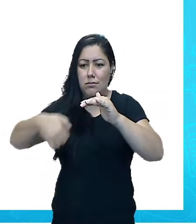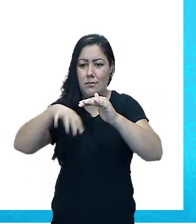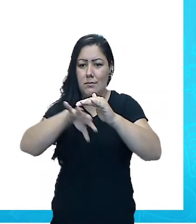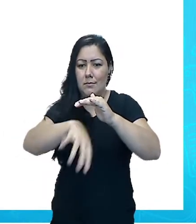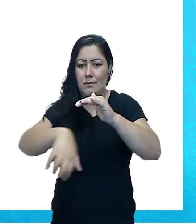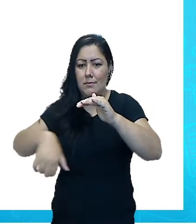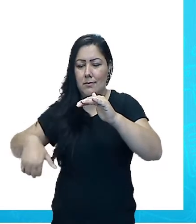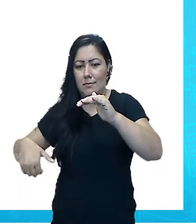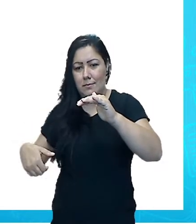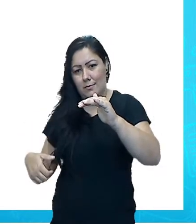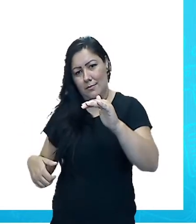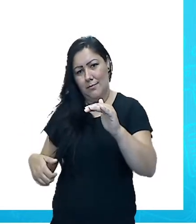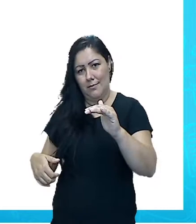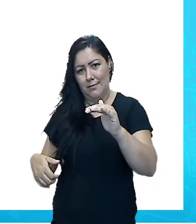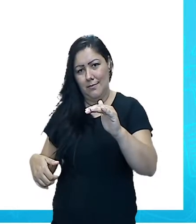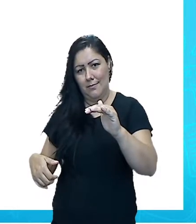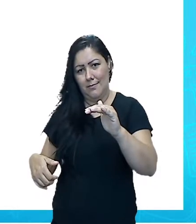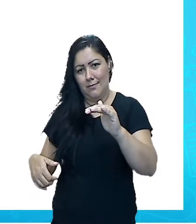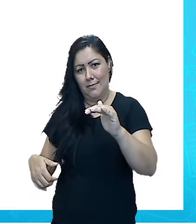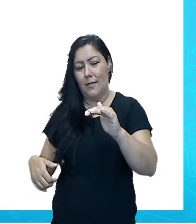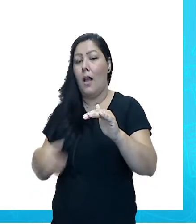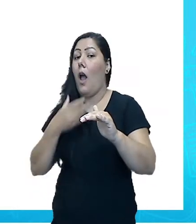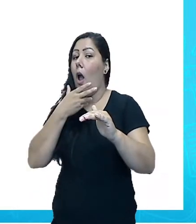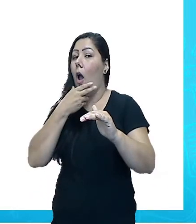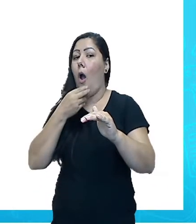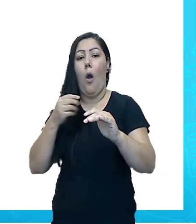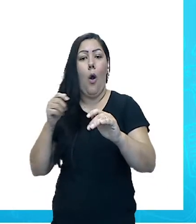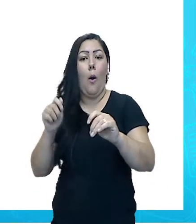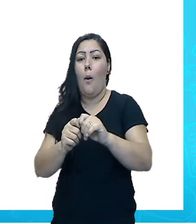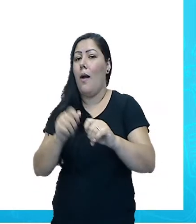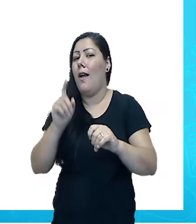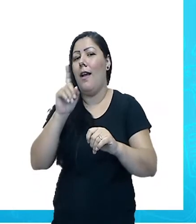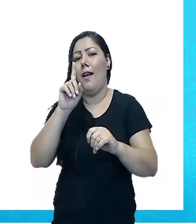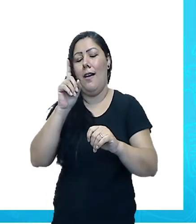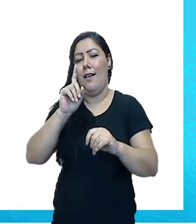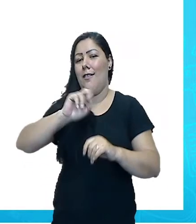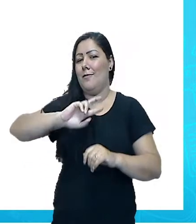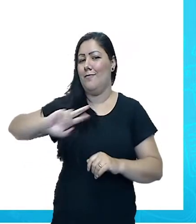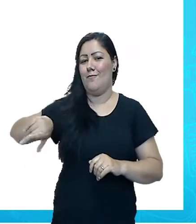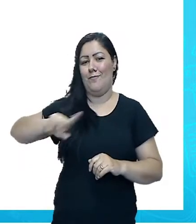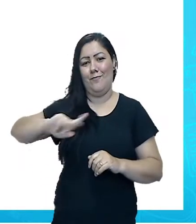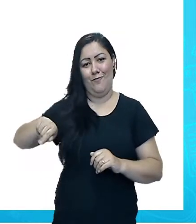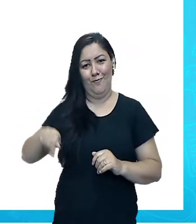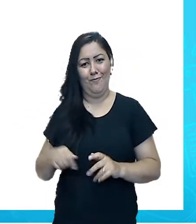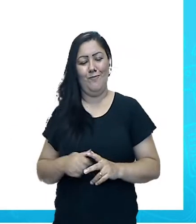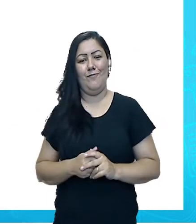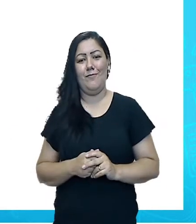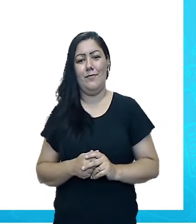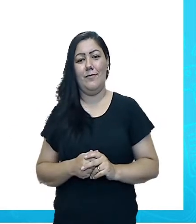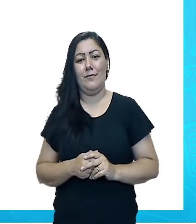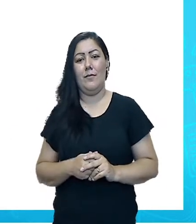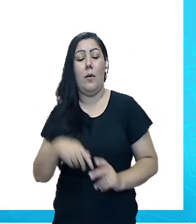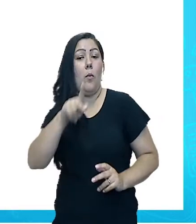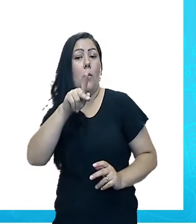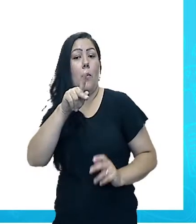esse lugar aqui. Mas não pelo homem. Pela própria ação da natureza.